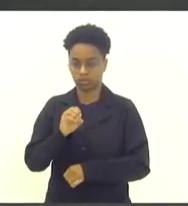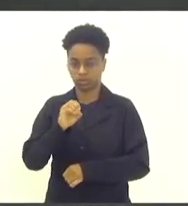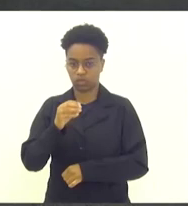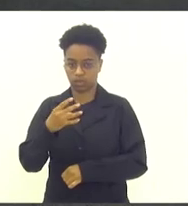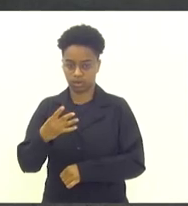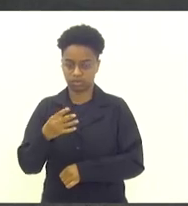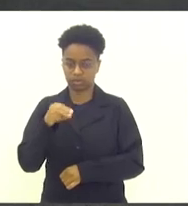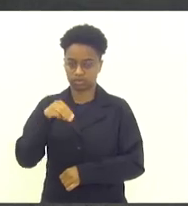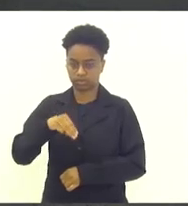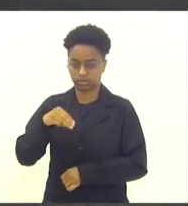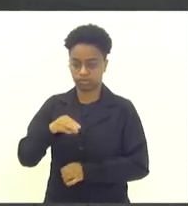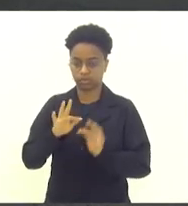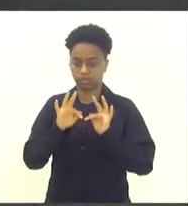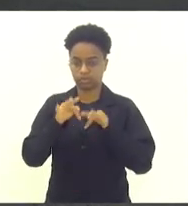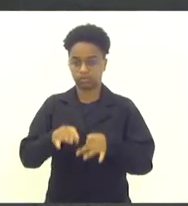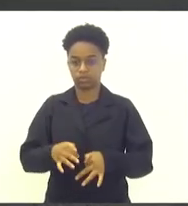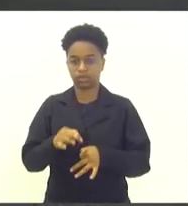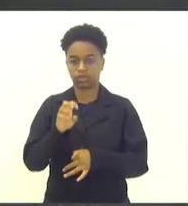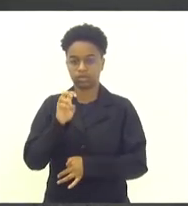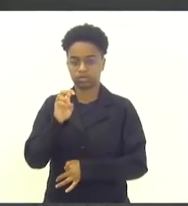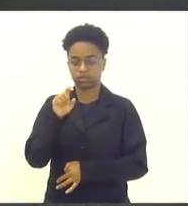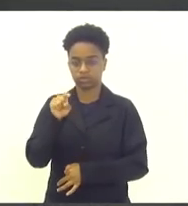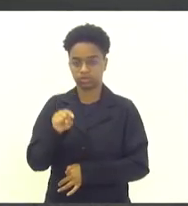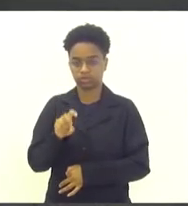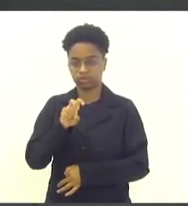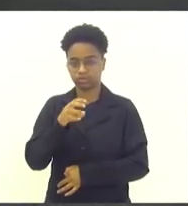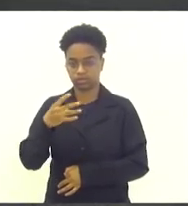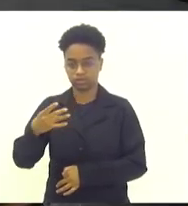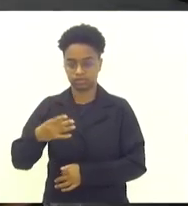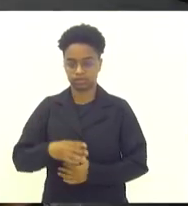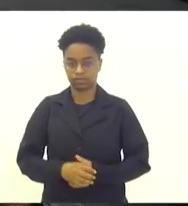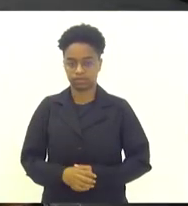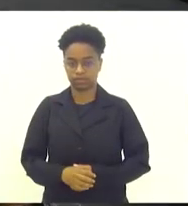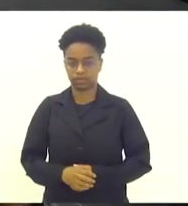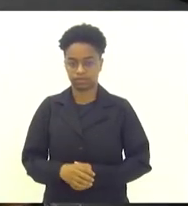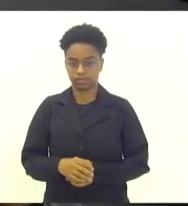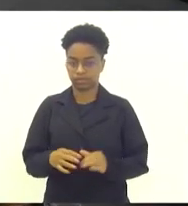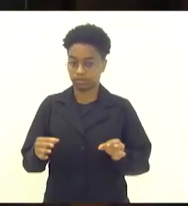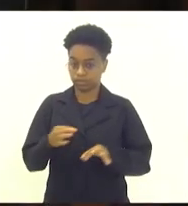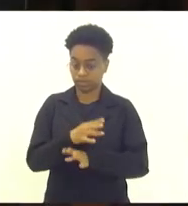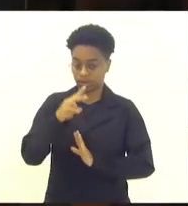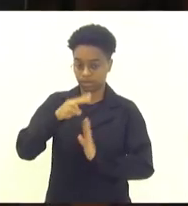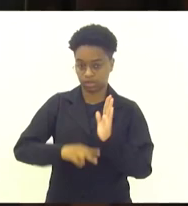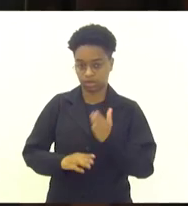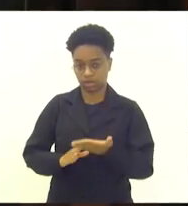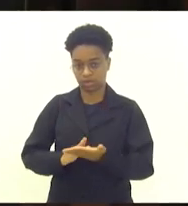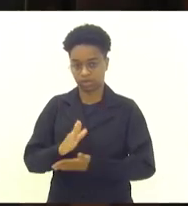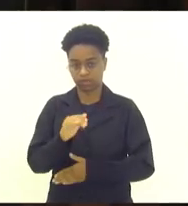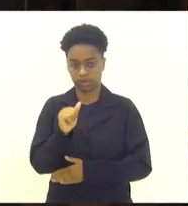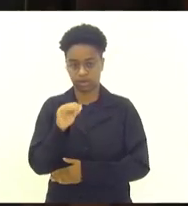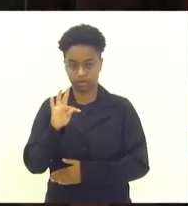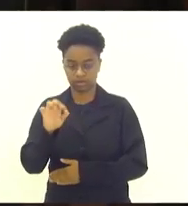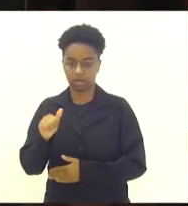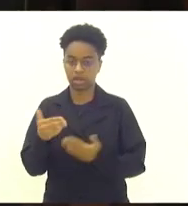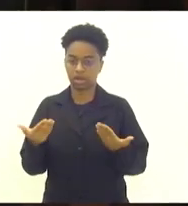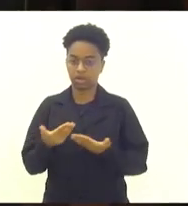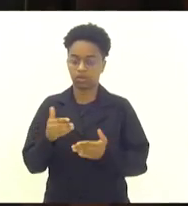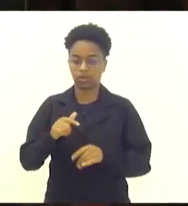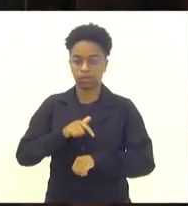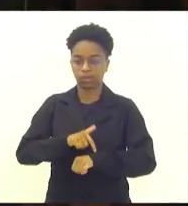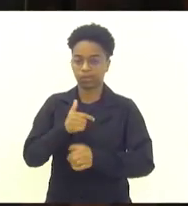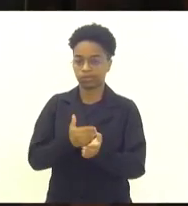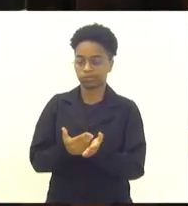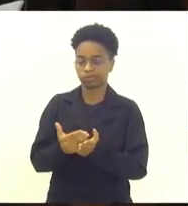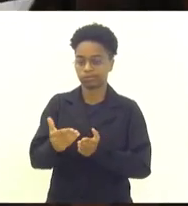encerrou-se às 17 horas e 54 minutos. Lida e aprovada a ata, passa-se ao expediente